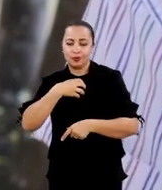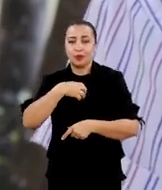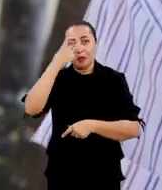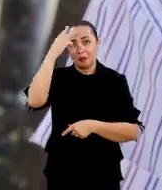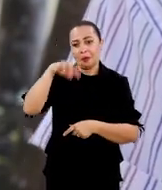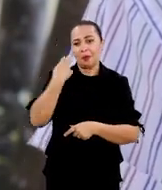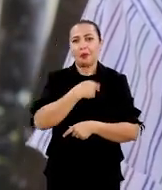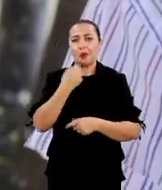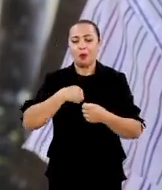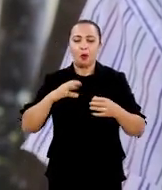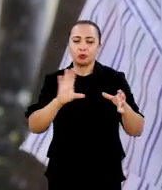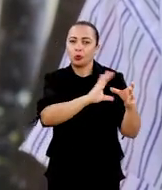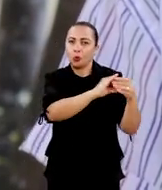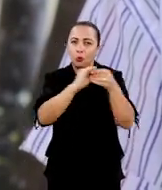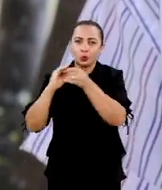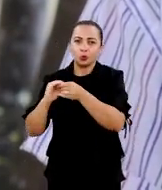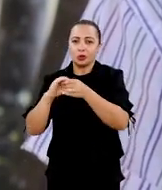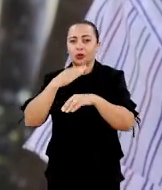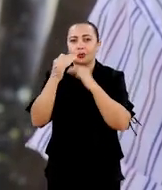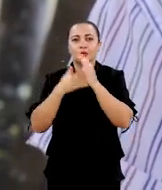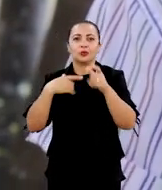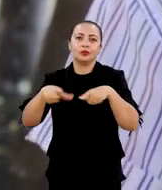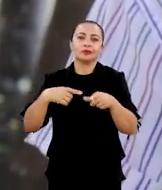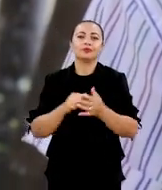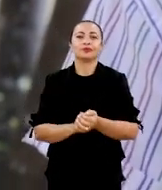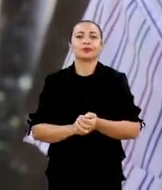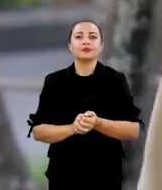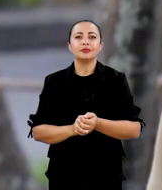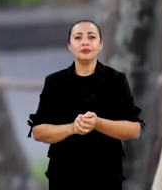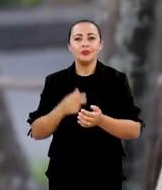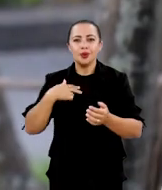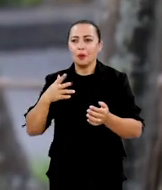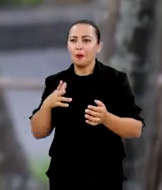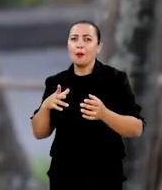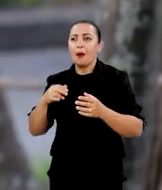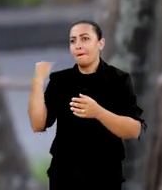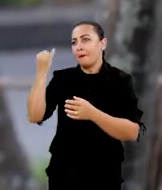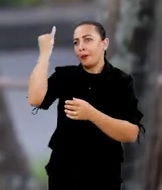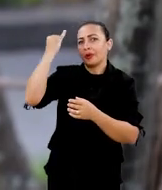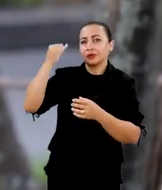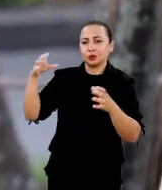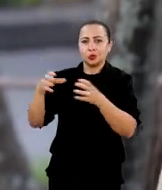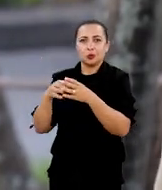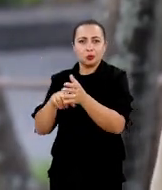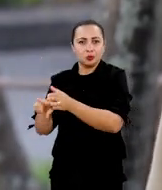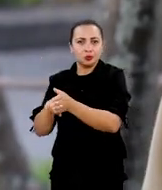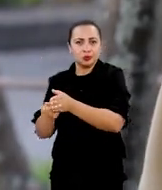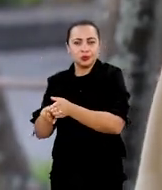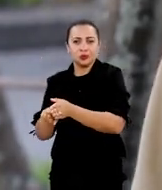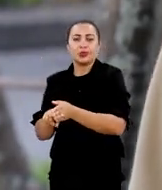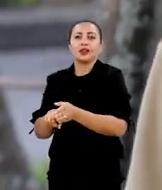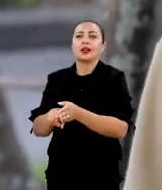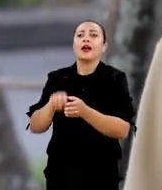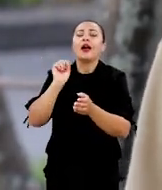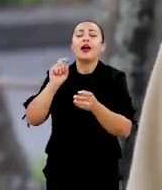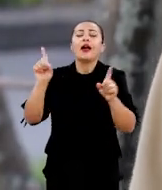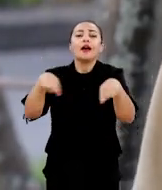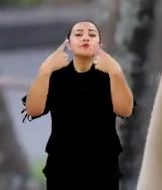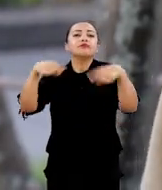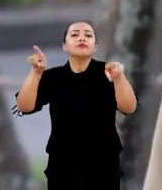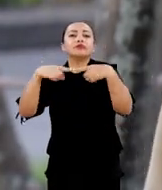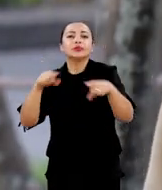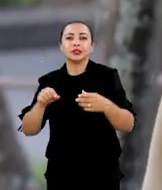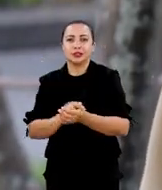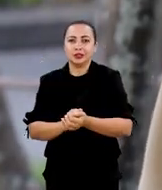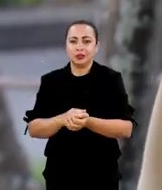Bahia para que assim a gente possa contextualizar em todos os trabalhos. O meu recorte no grupo de pesquisa é justamente o cancioneiro de